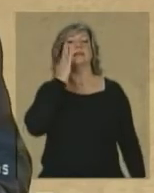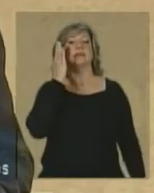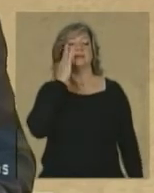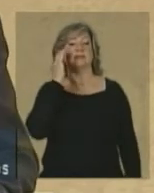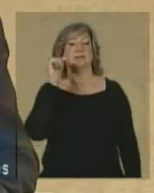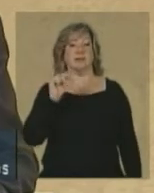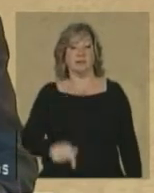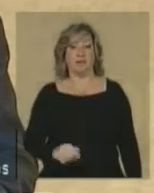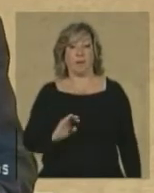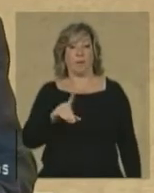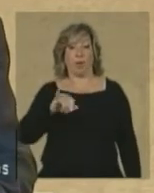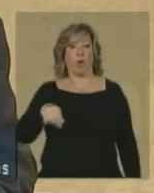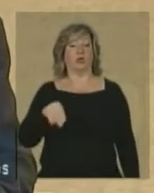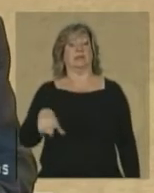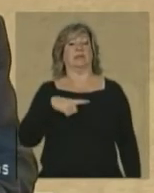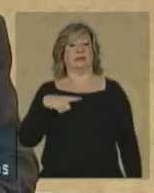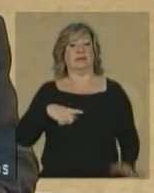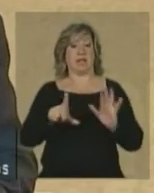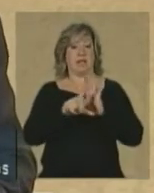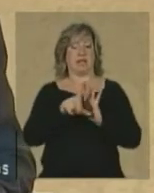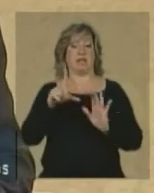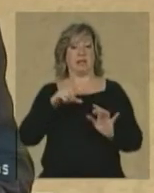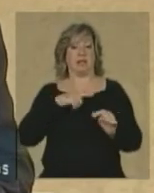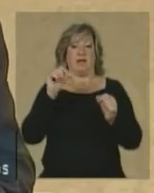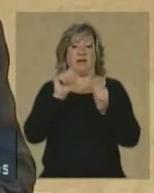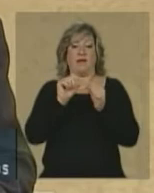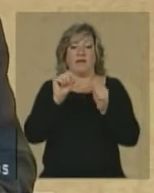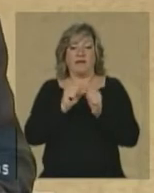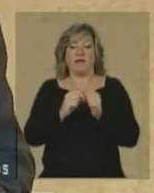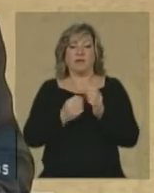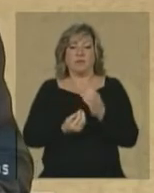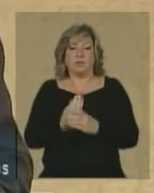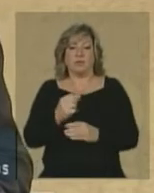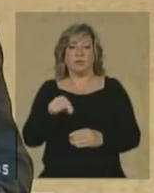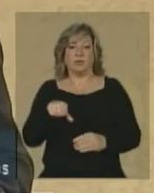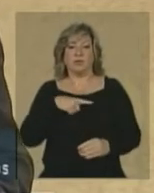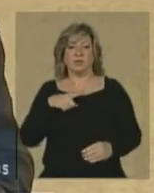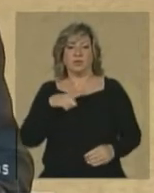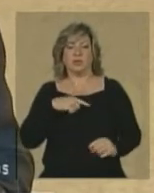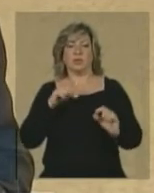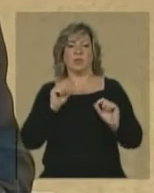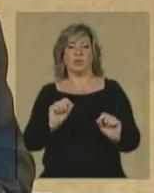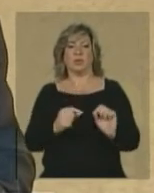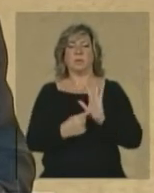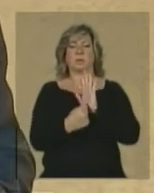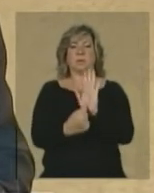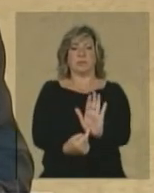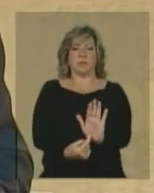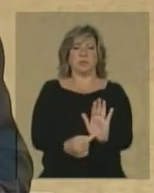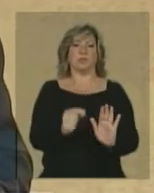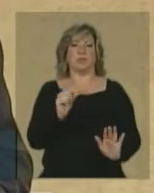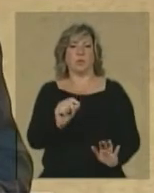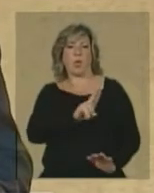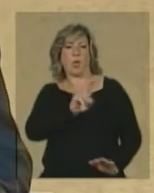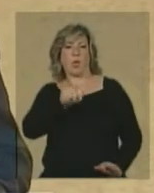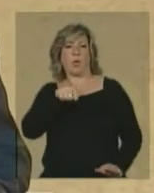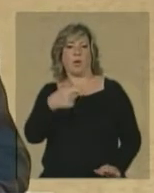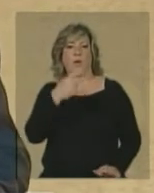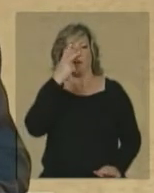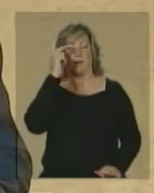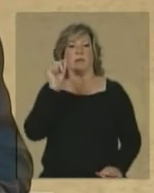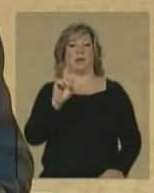no bojo desta lei tenha sido criada a esdrúxula figura dos chamados crimes